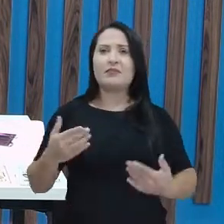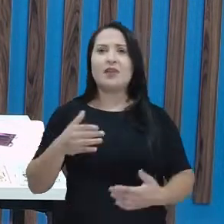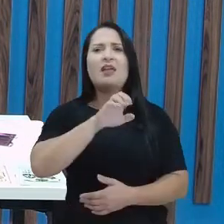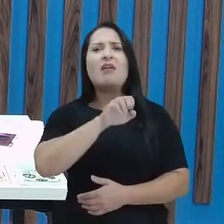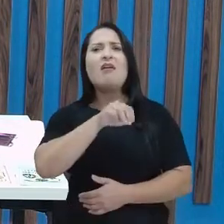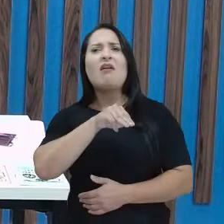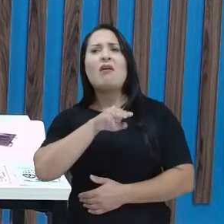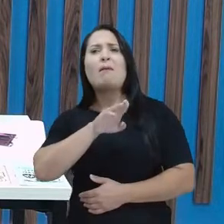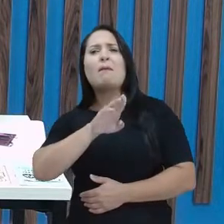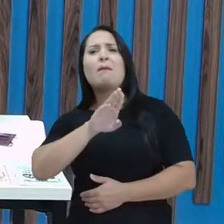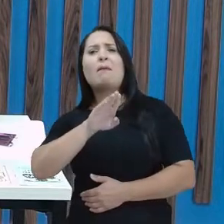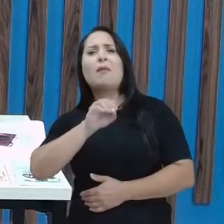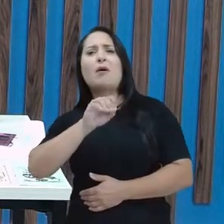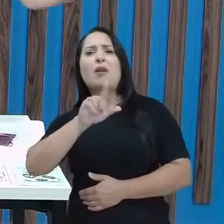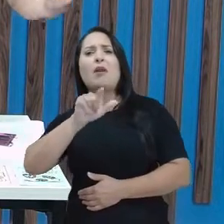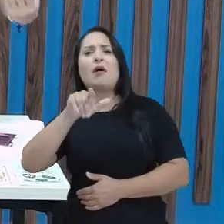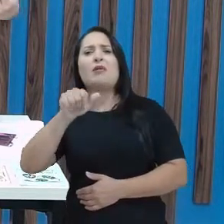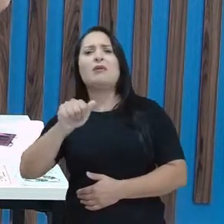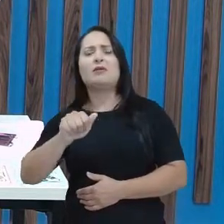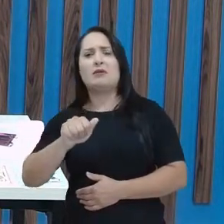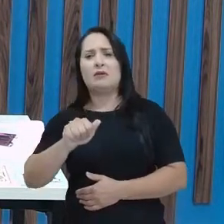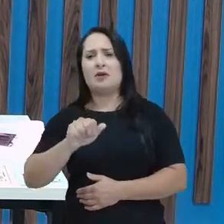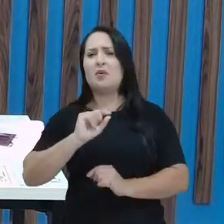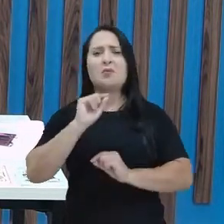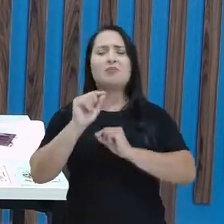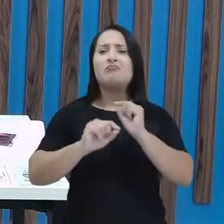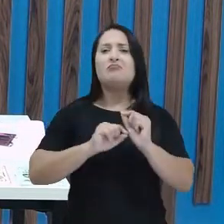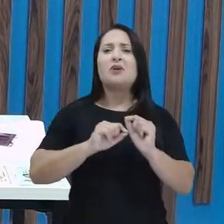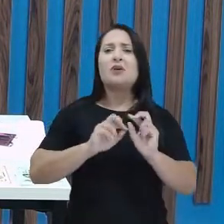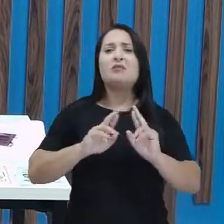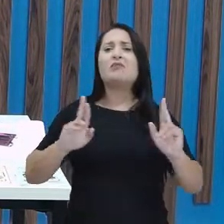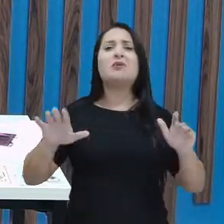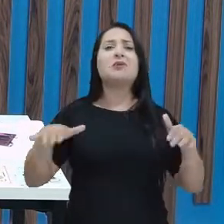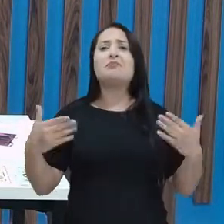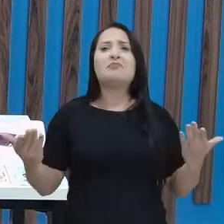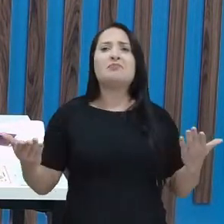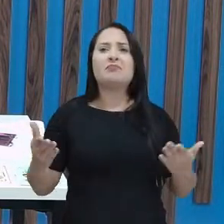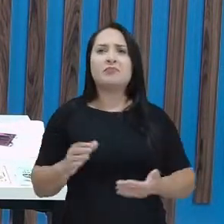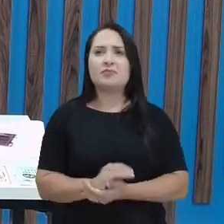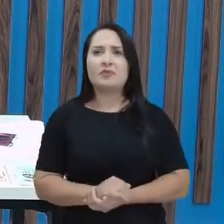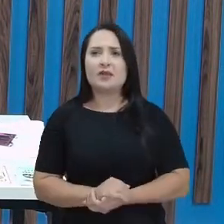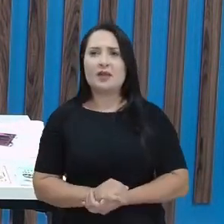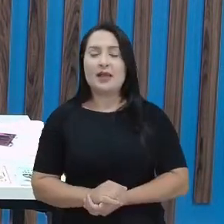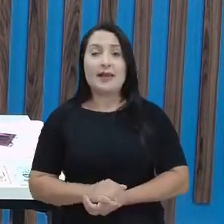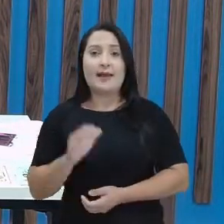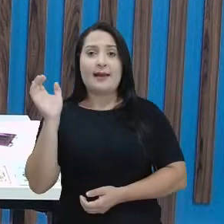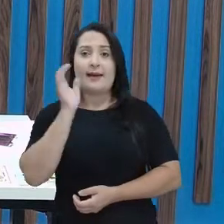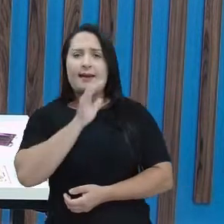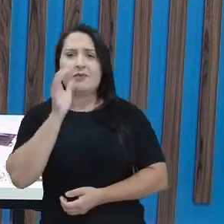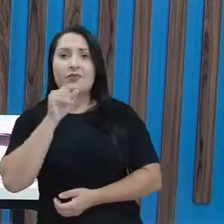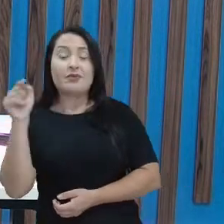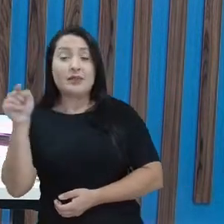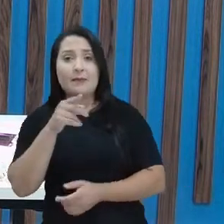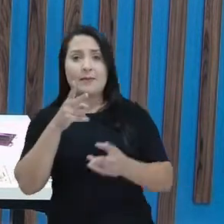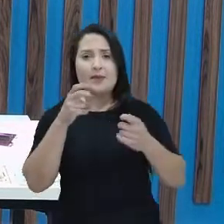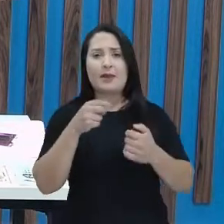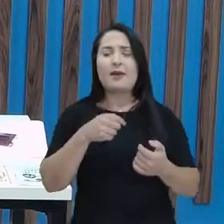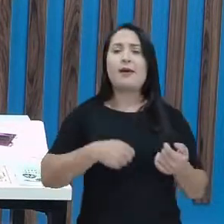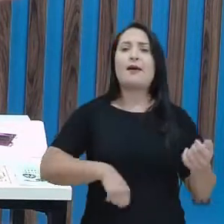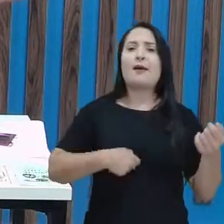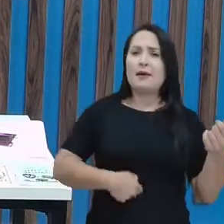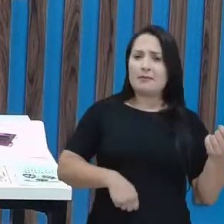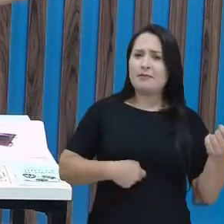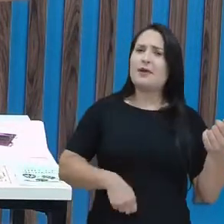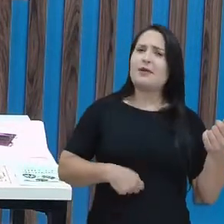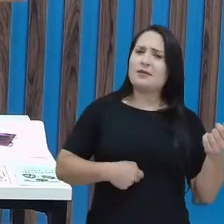qual a diferença do repente para a embolada? A embolada, gente, já é mais rápida. Vocês perceberam que o repentista